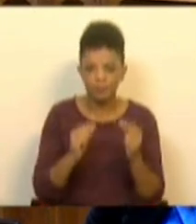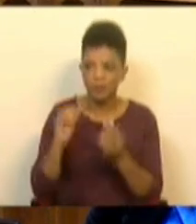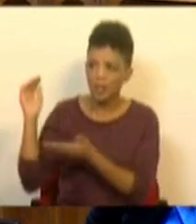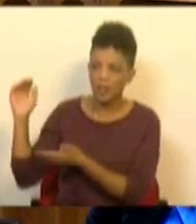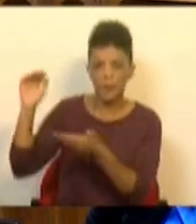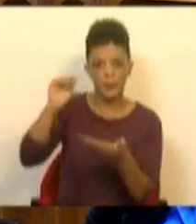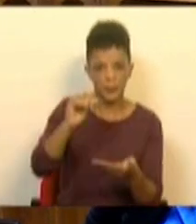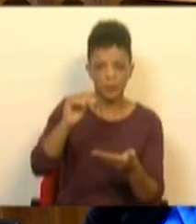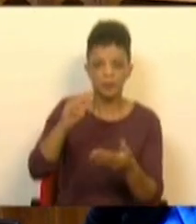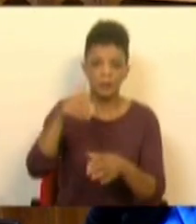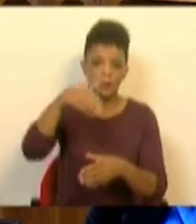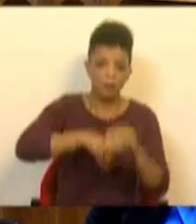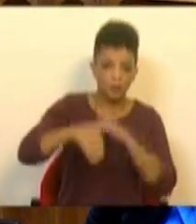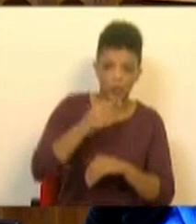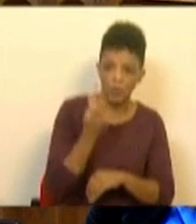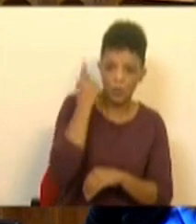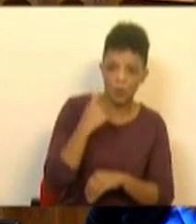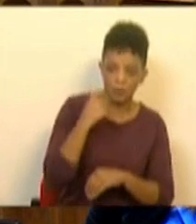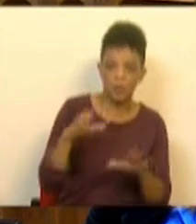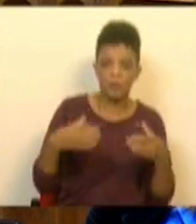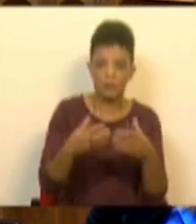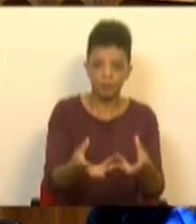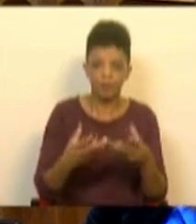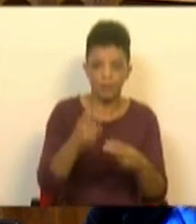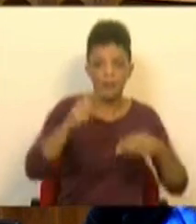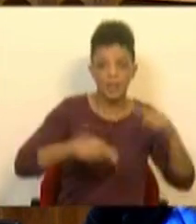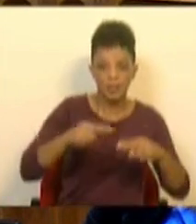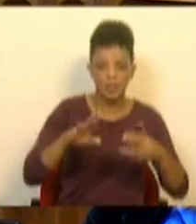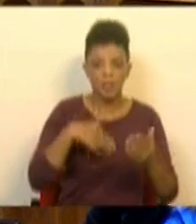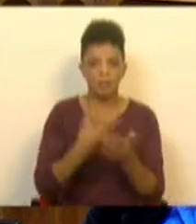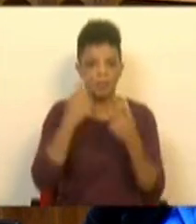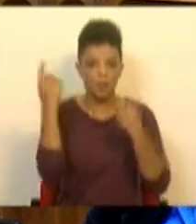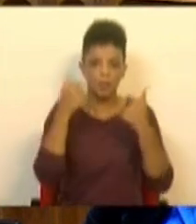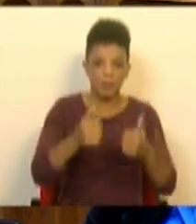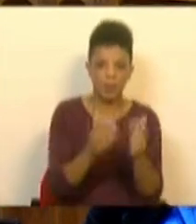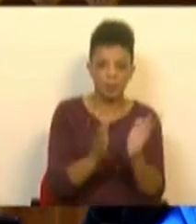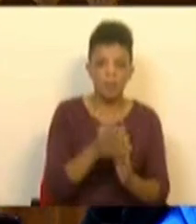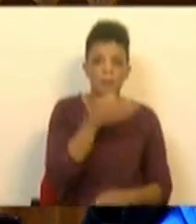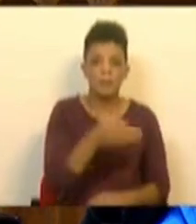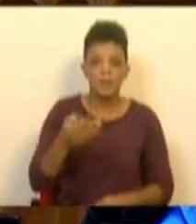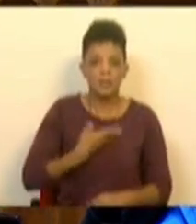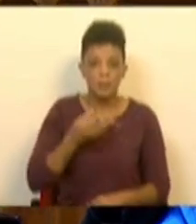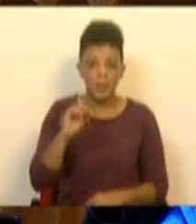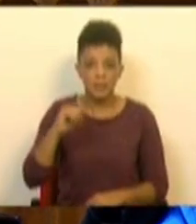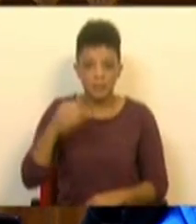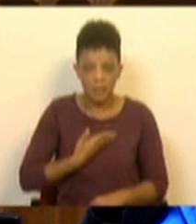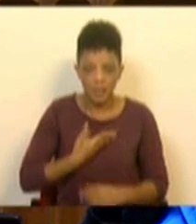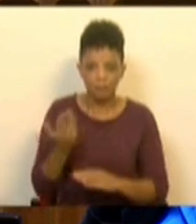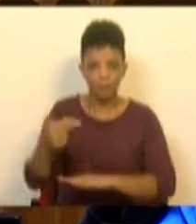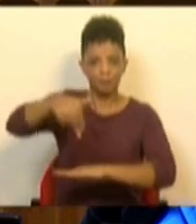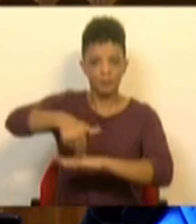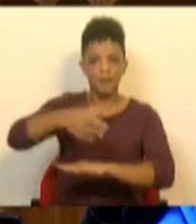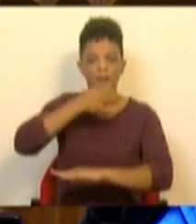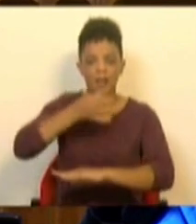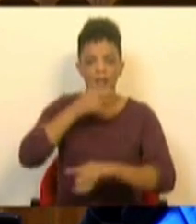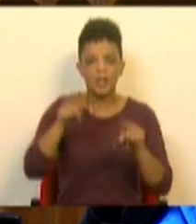avocações, das votações ontem da Comissão de Orçamento e Finanças é muito ilustrativo. O PPD-PSD levantou-se para falar